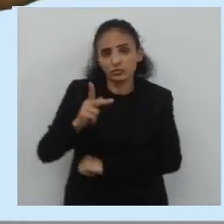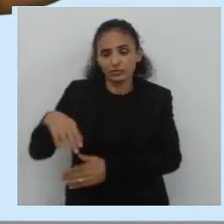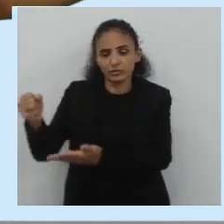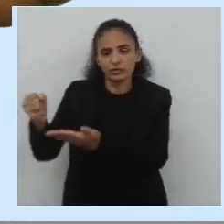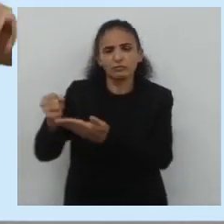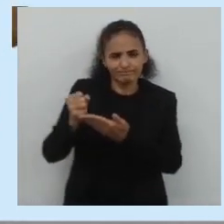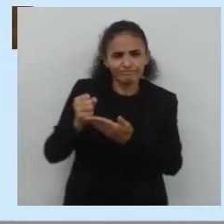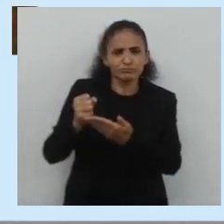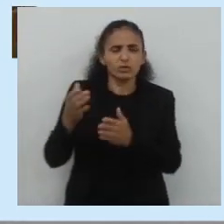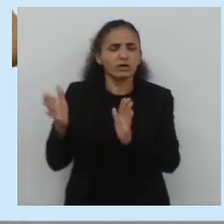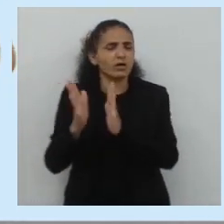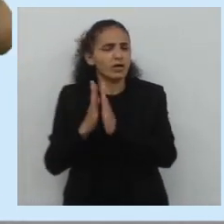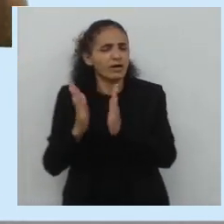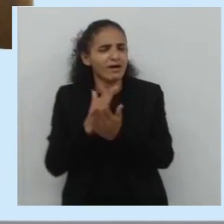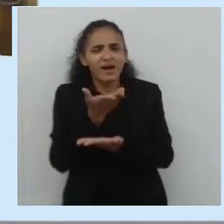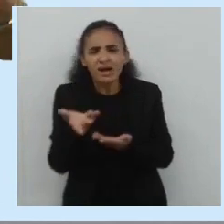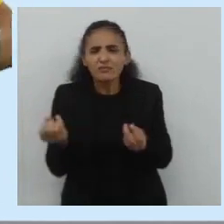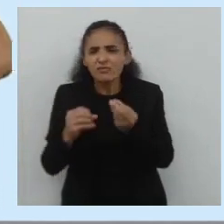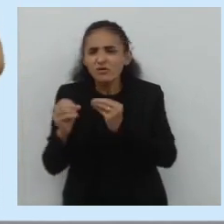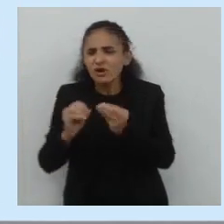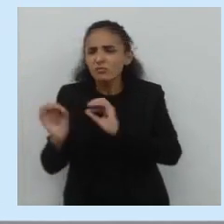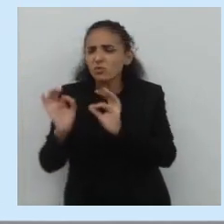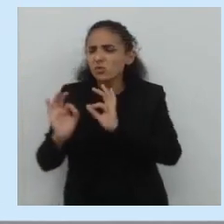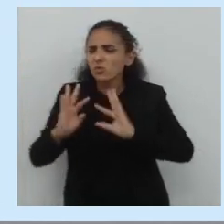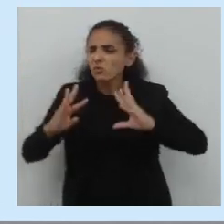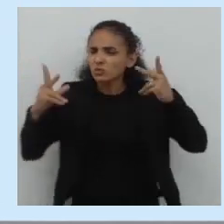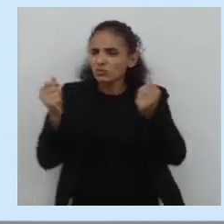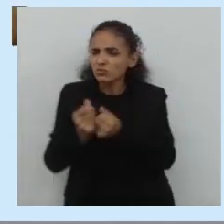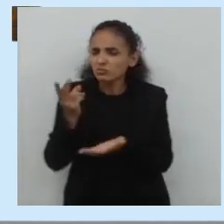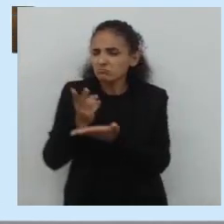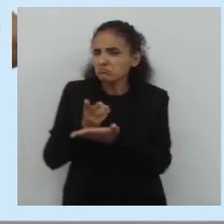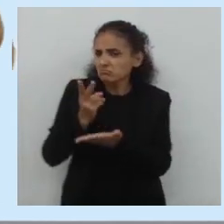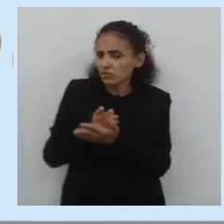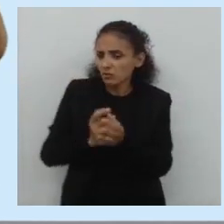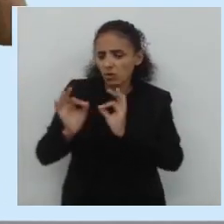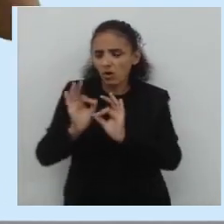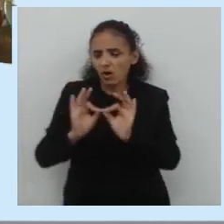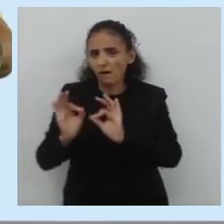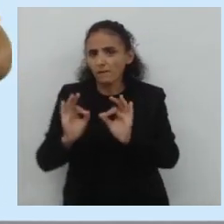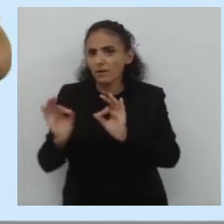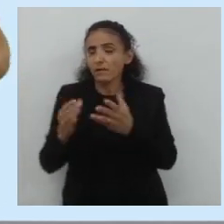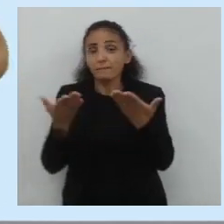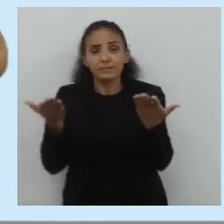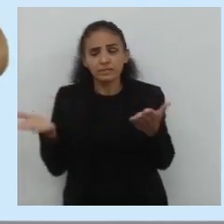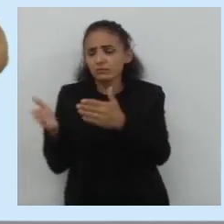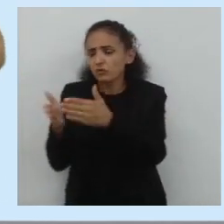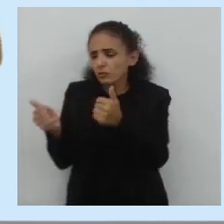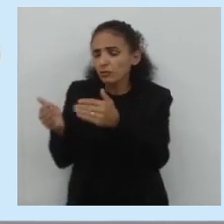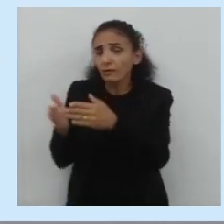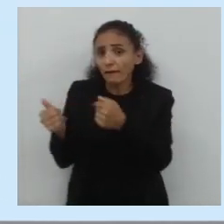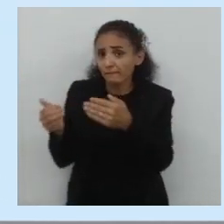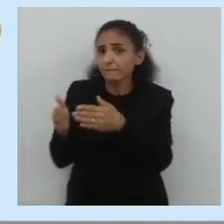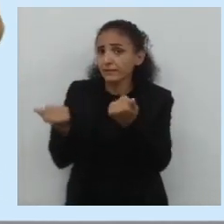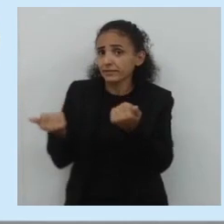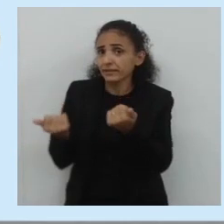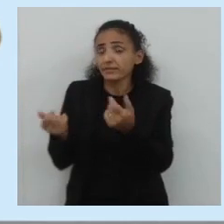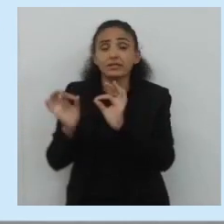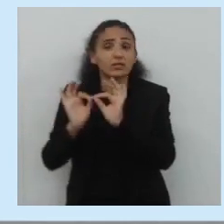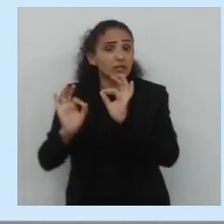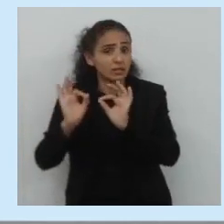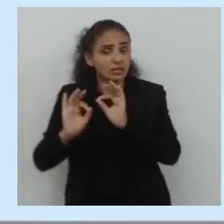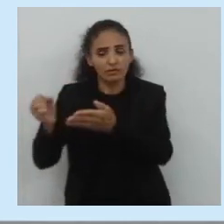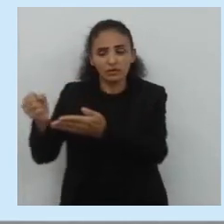fazer um texto certativo, vamos fazer um conto, um poema, vamos produzir o texto, certo? Vamos